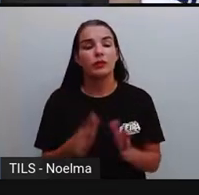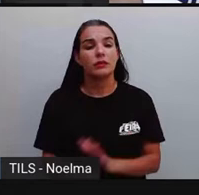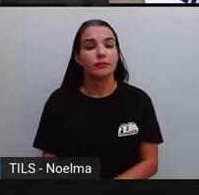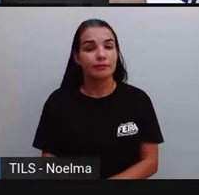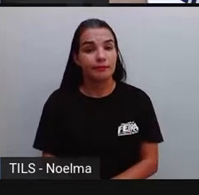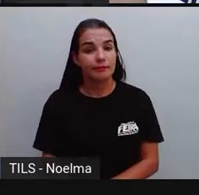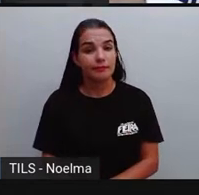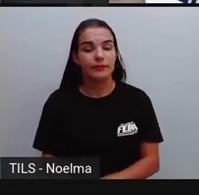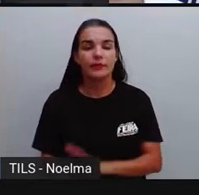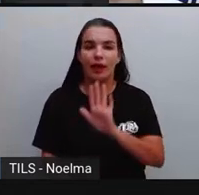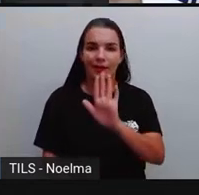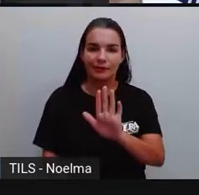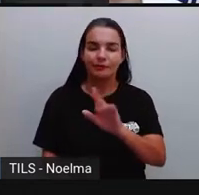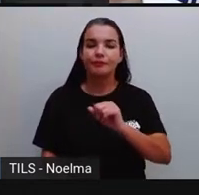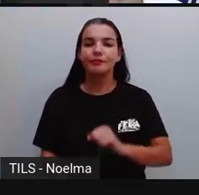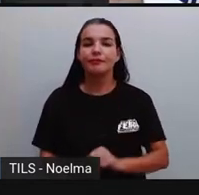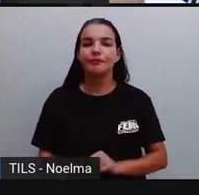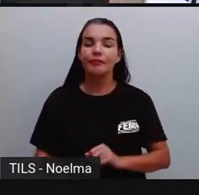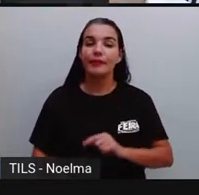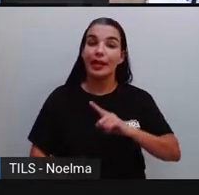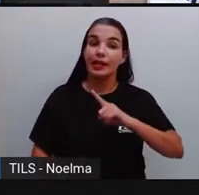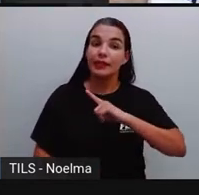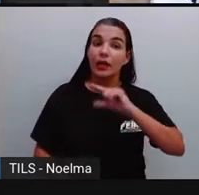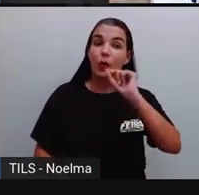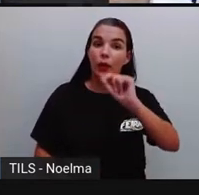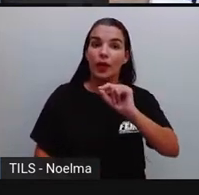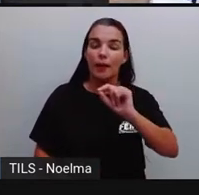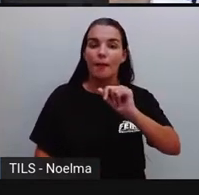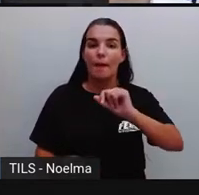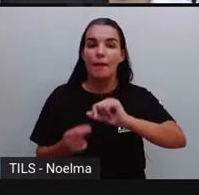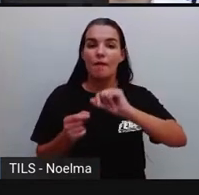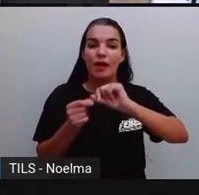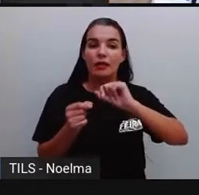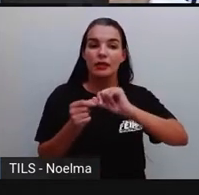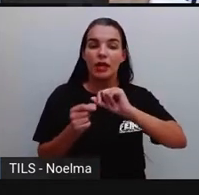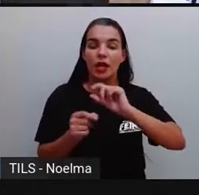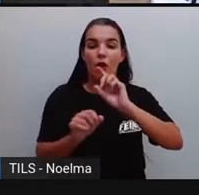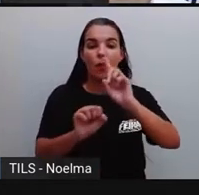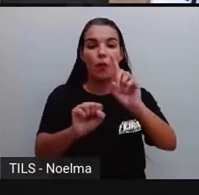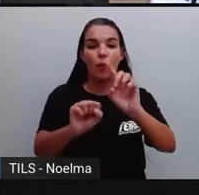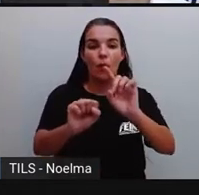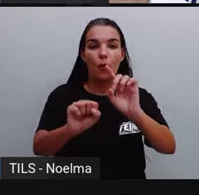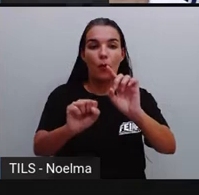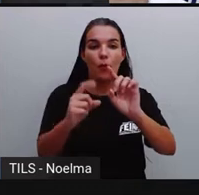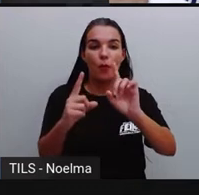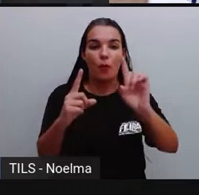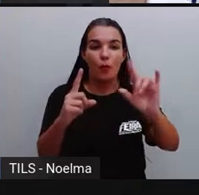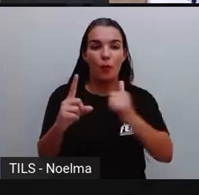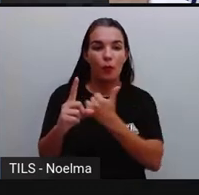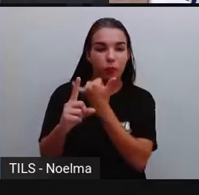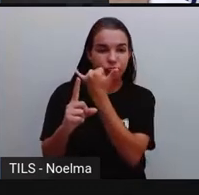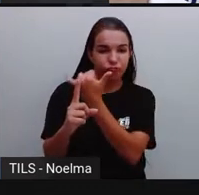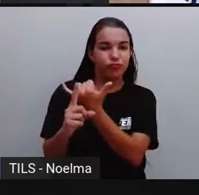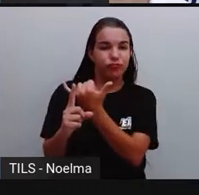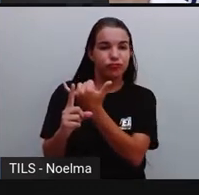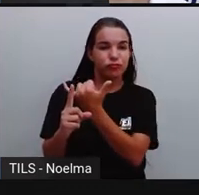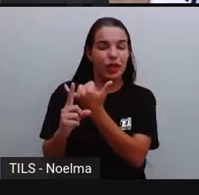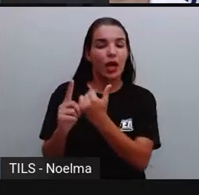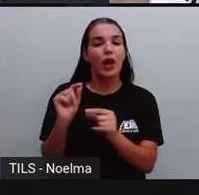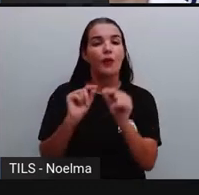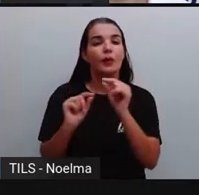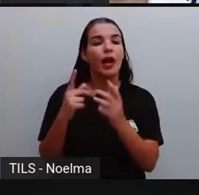Olha lá. Uma das causas do bullying é justamente o quê? O que a Pró falou agora, já vem falando, né, em aulas